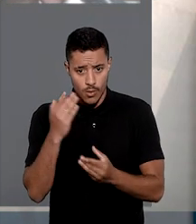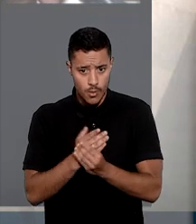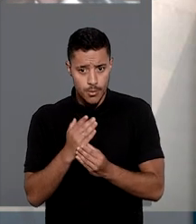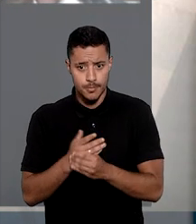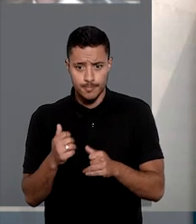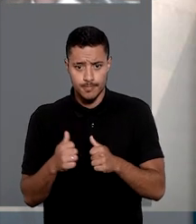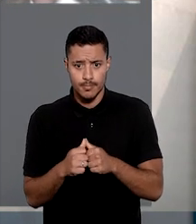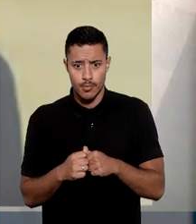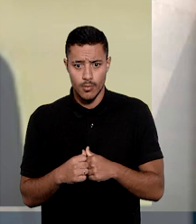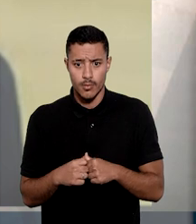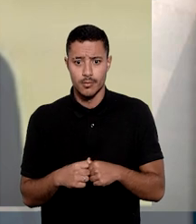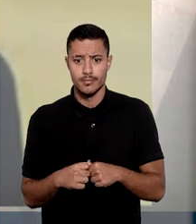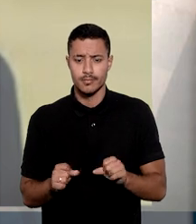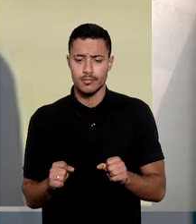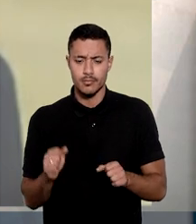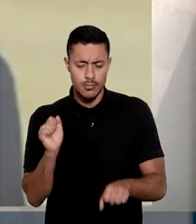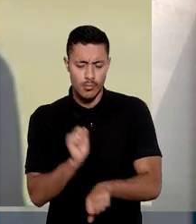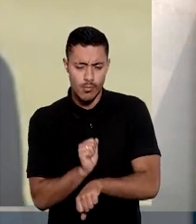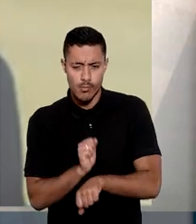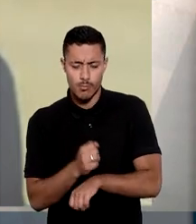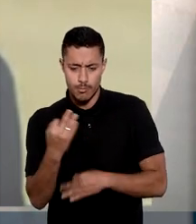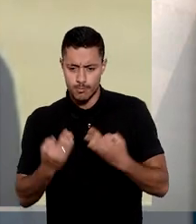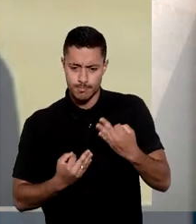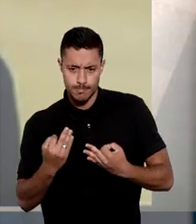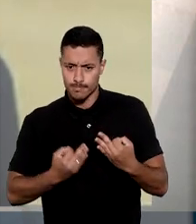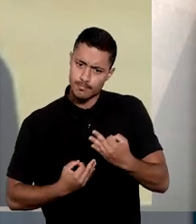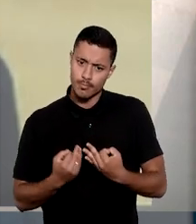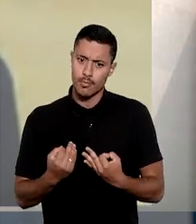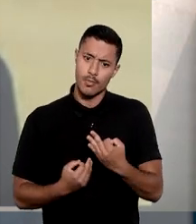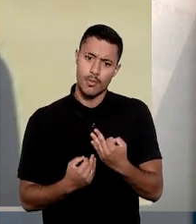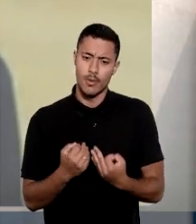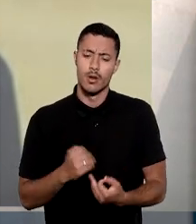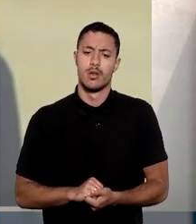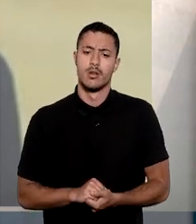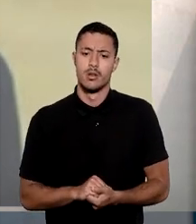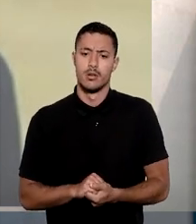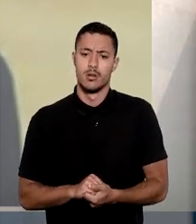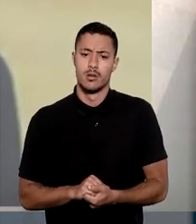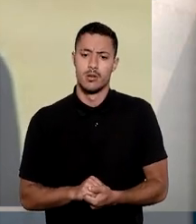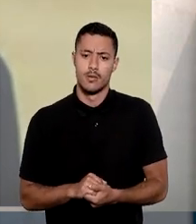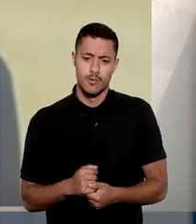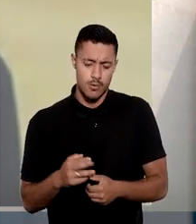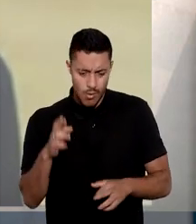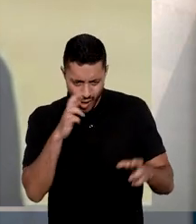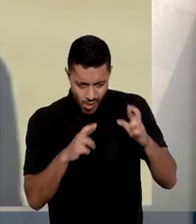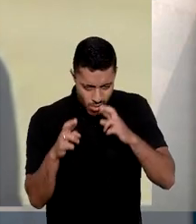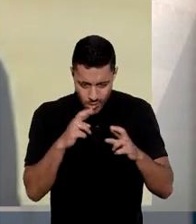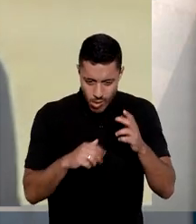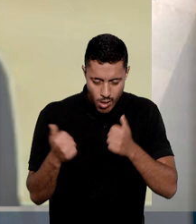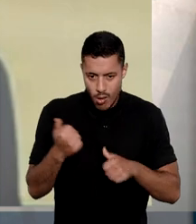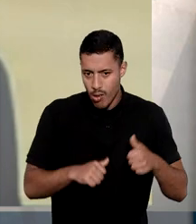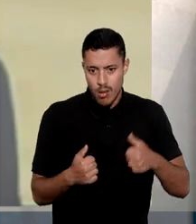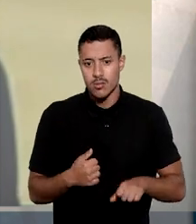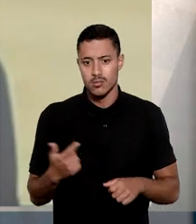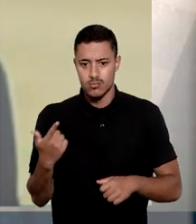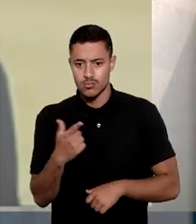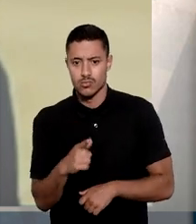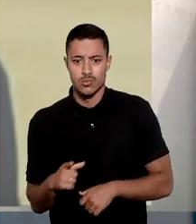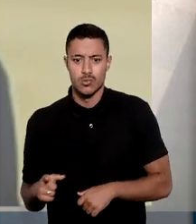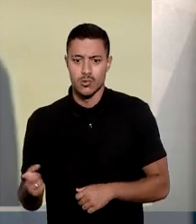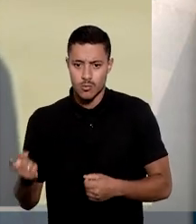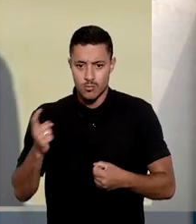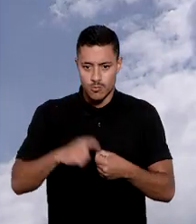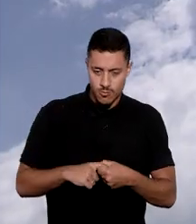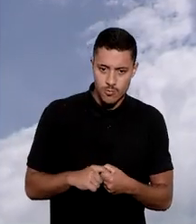estavam sobrestados aguardando o julgamento do Supremo Tribunal Federal e foram reanalisados pelo colegiado em juízo de